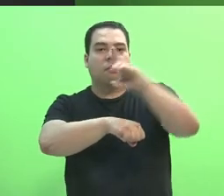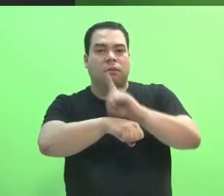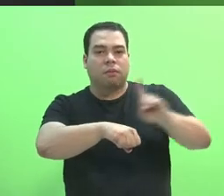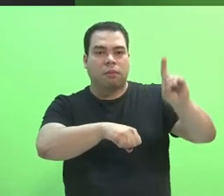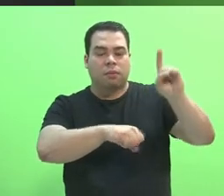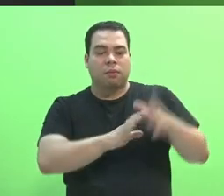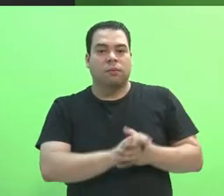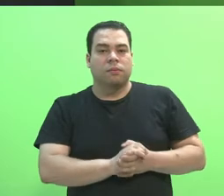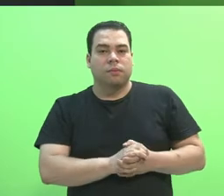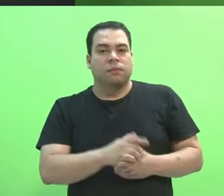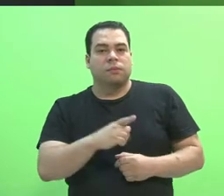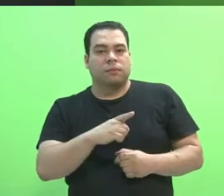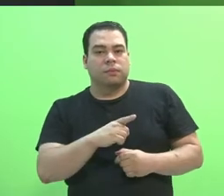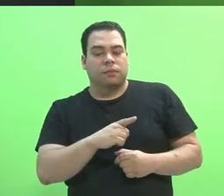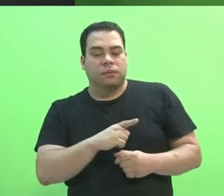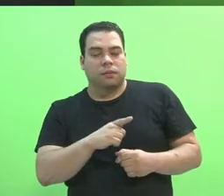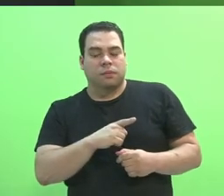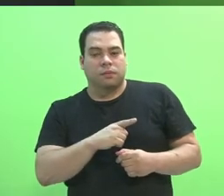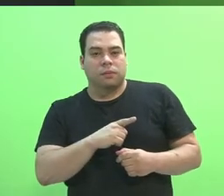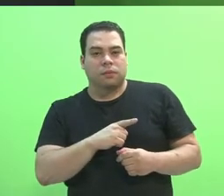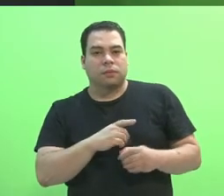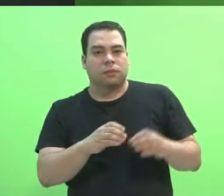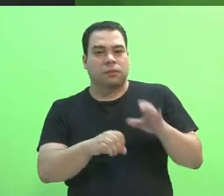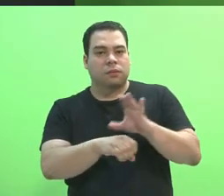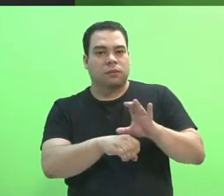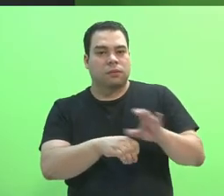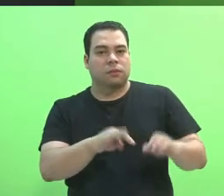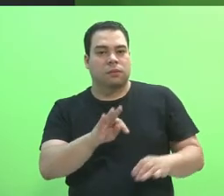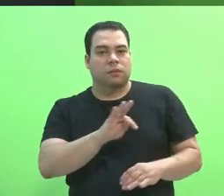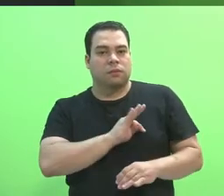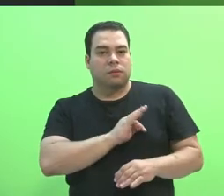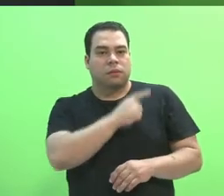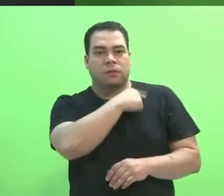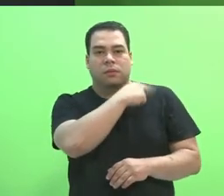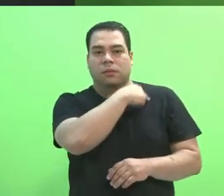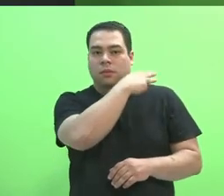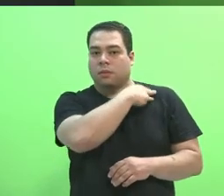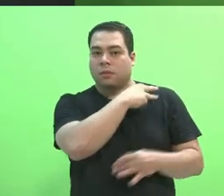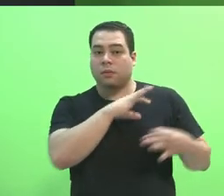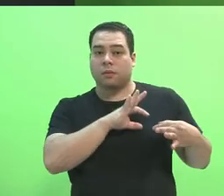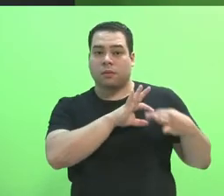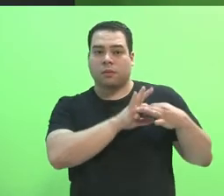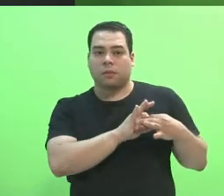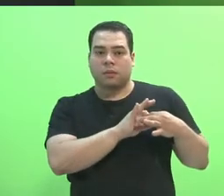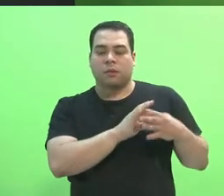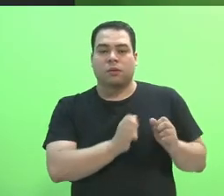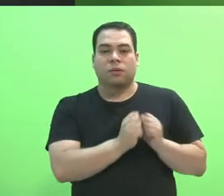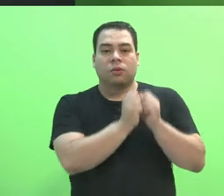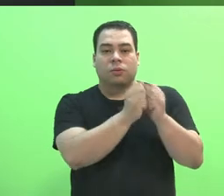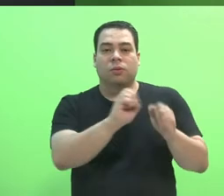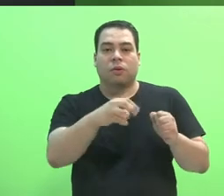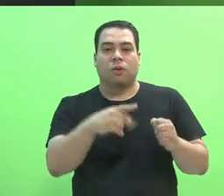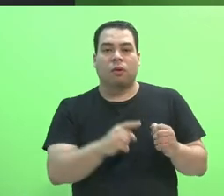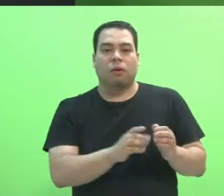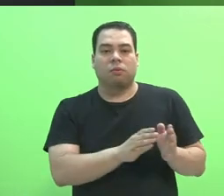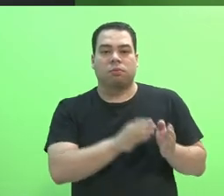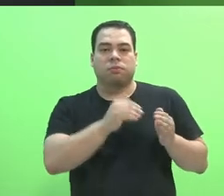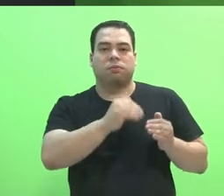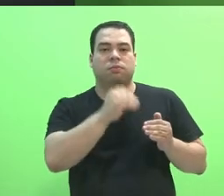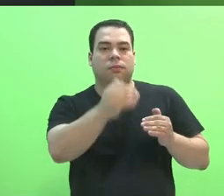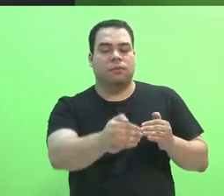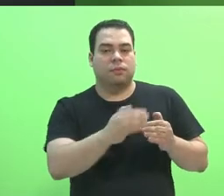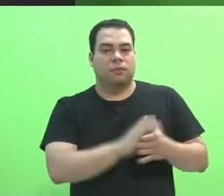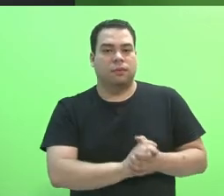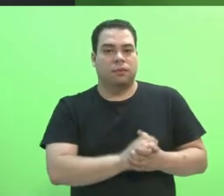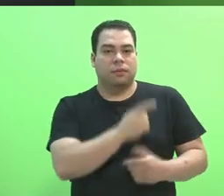Presencial e à Distância, Cursos técnicos de nível médio nas modalidades integrado, Concomitante e Subsequente ao Ensino